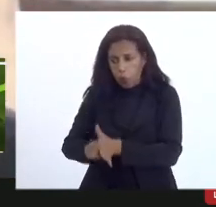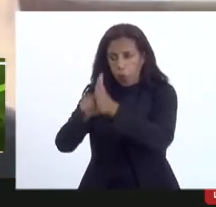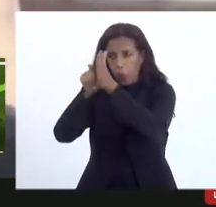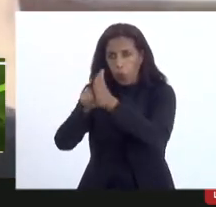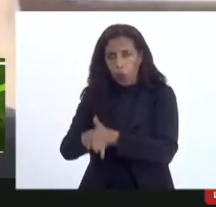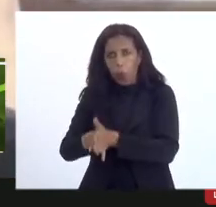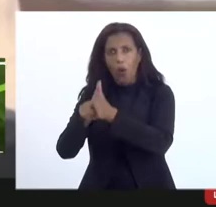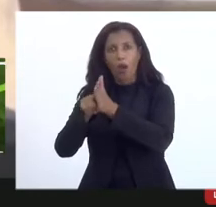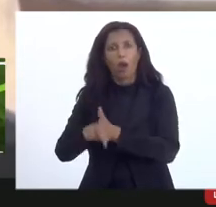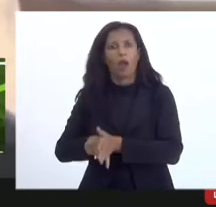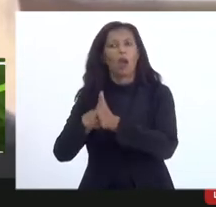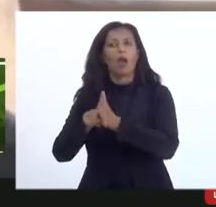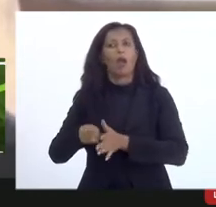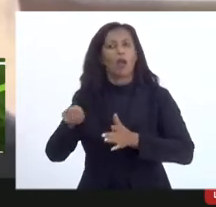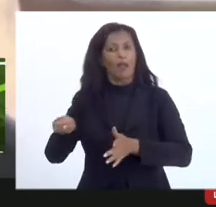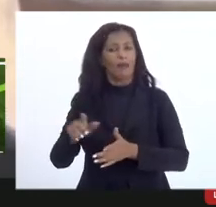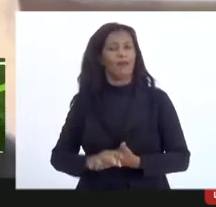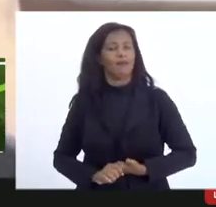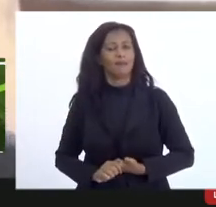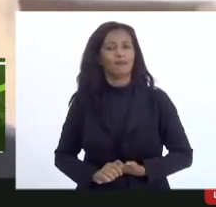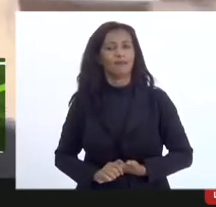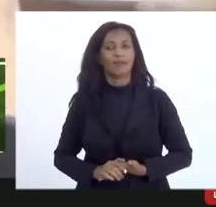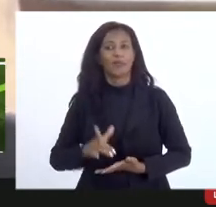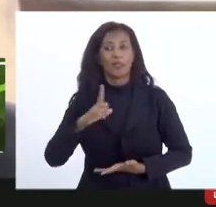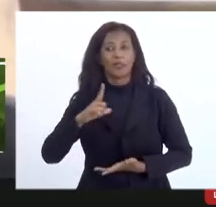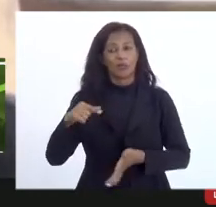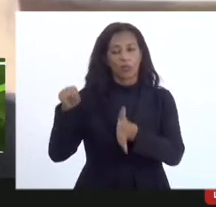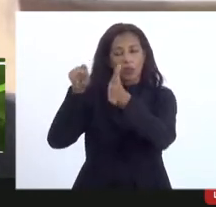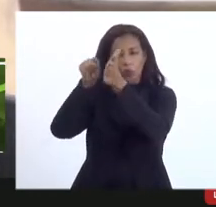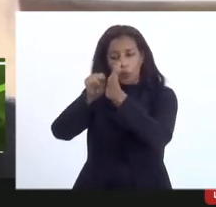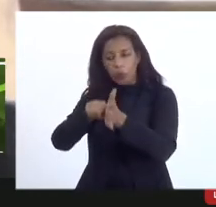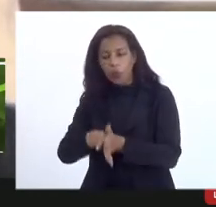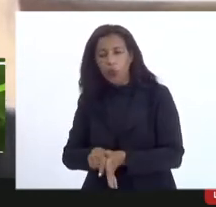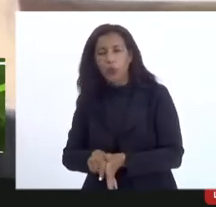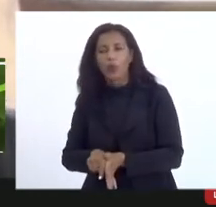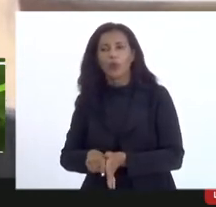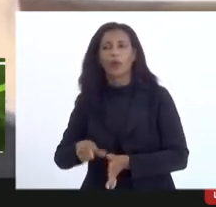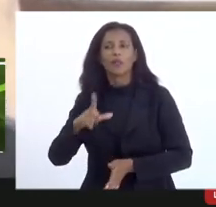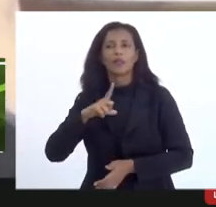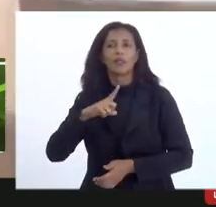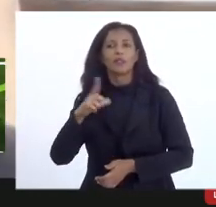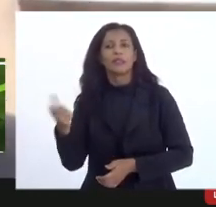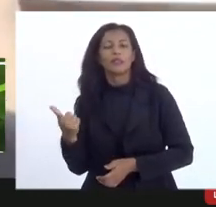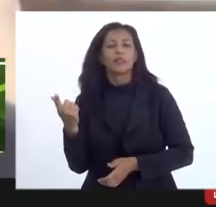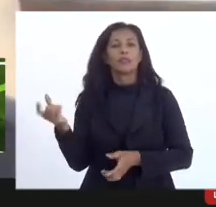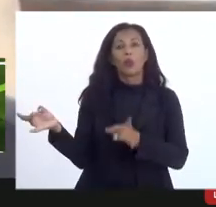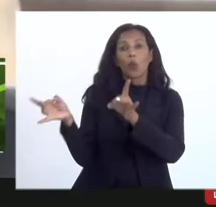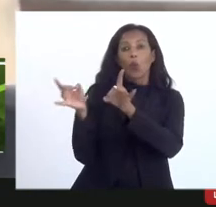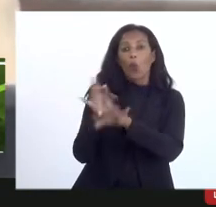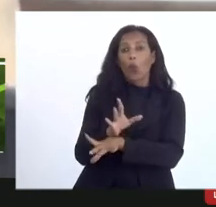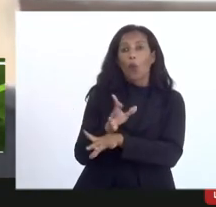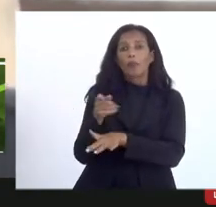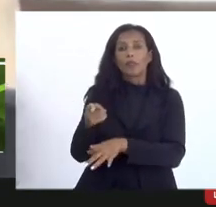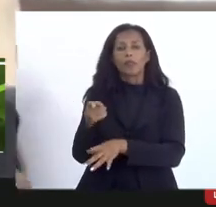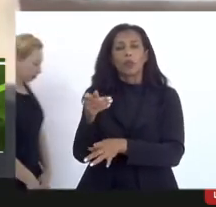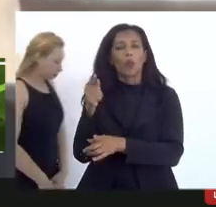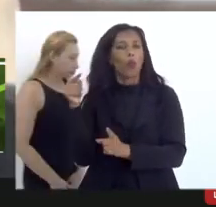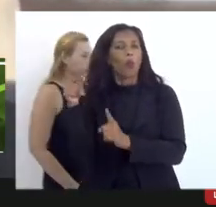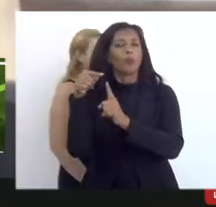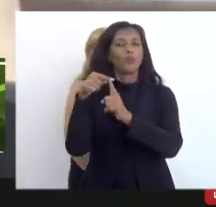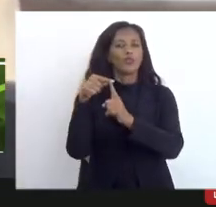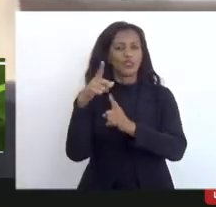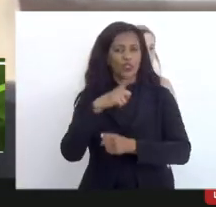e analisado pelo executivo então tem que verificar se ele o que ele pediu dinheiro se cumpre com a finalidade e com os